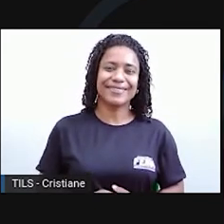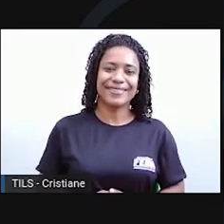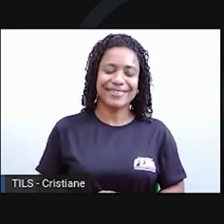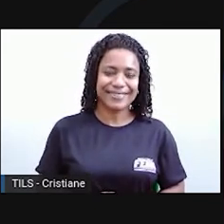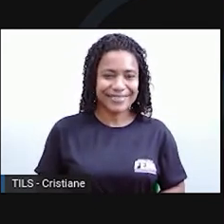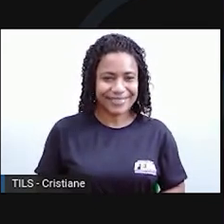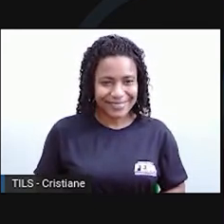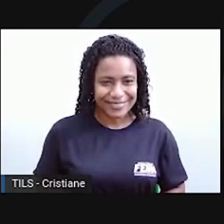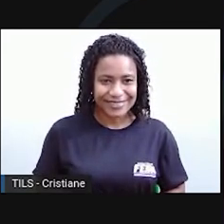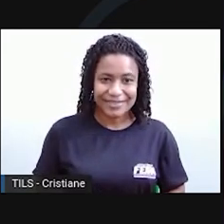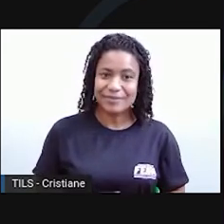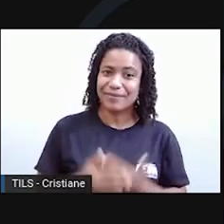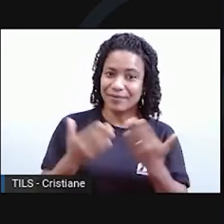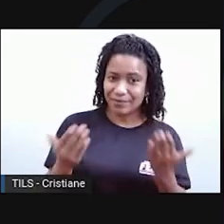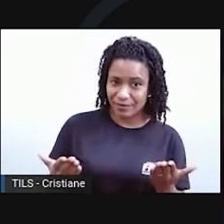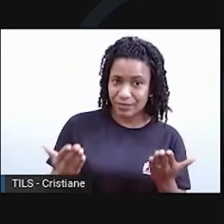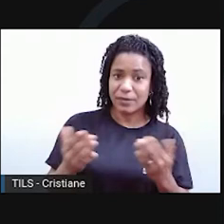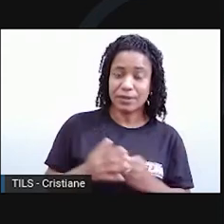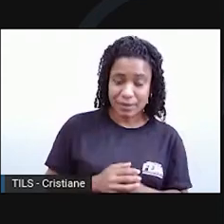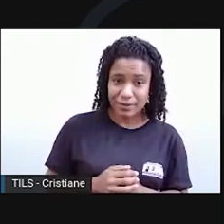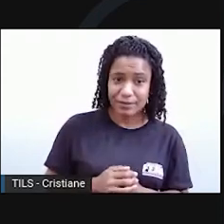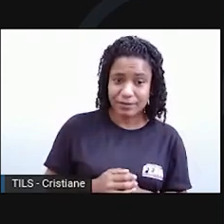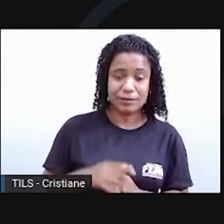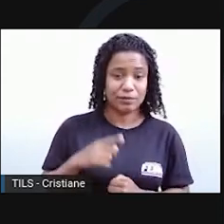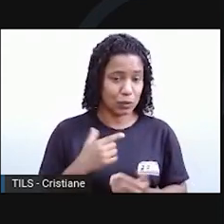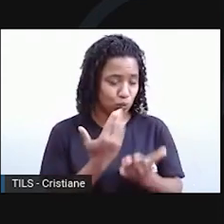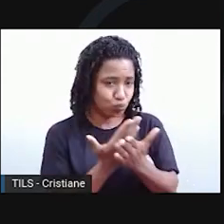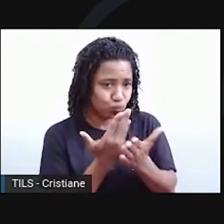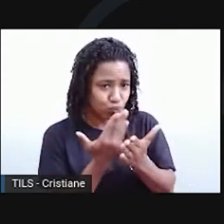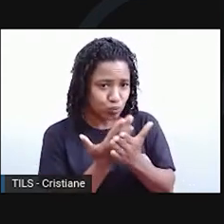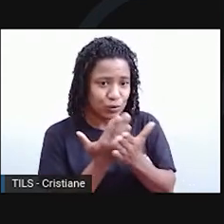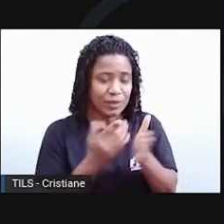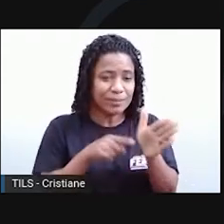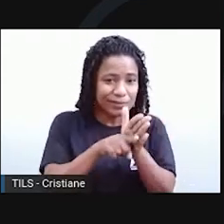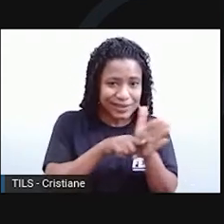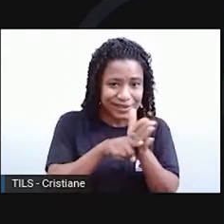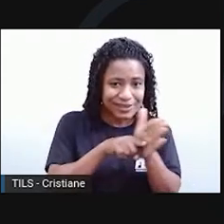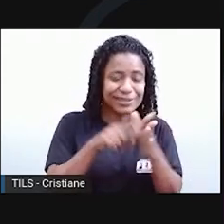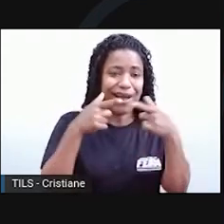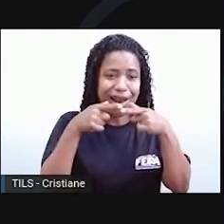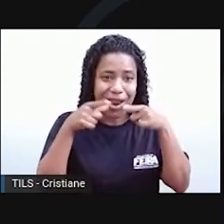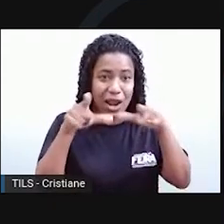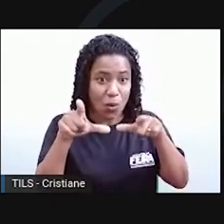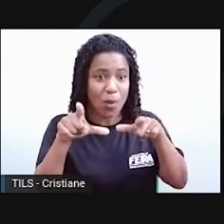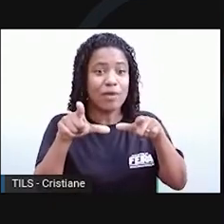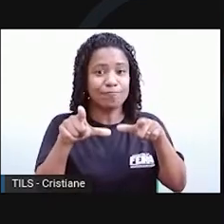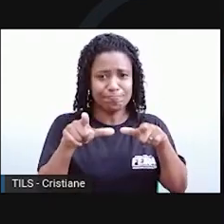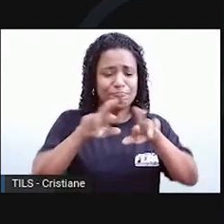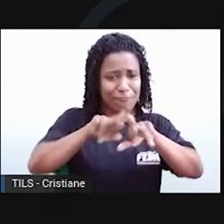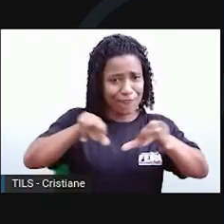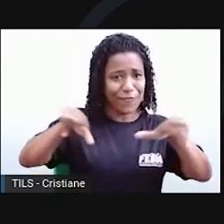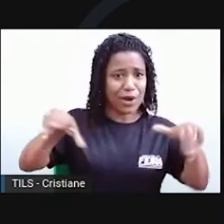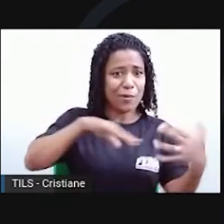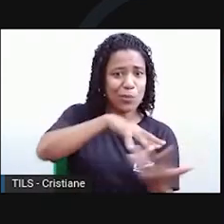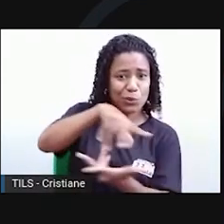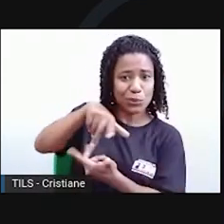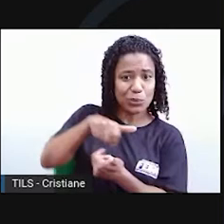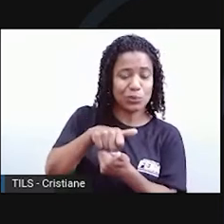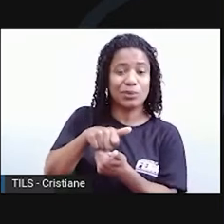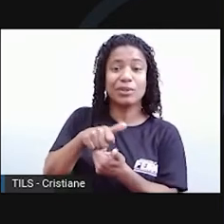De acordo com o Ethnology Languages of the World, o total de idiomas falados no mundo é de 6